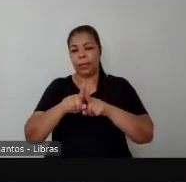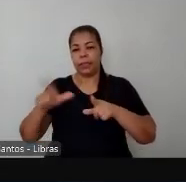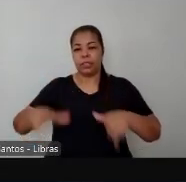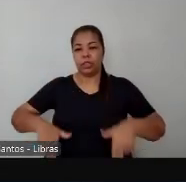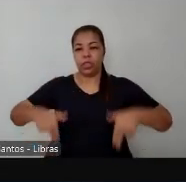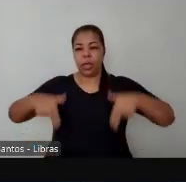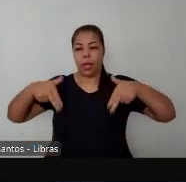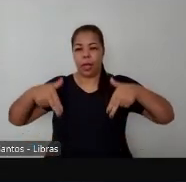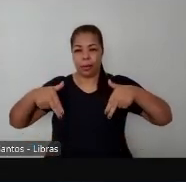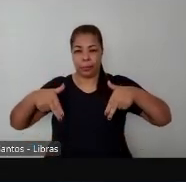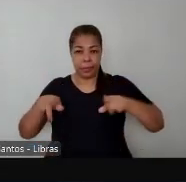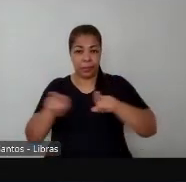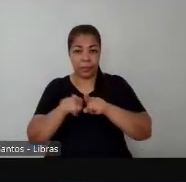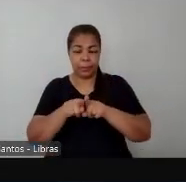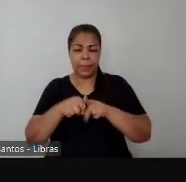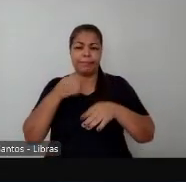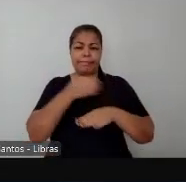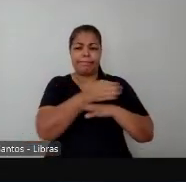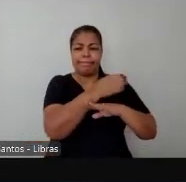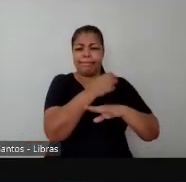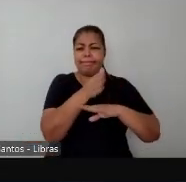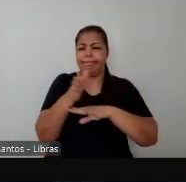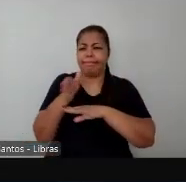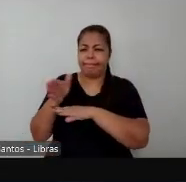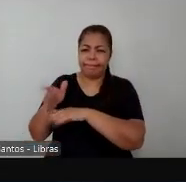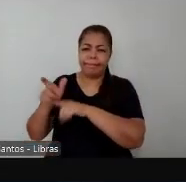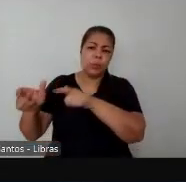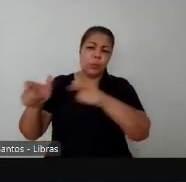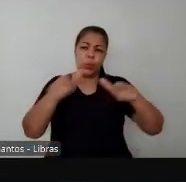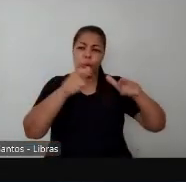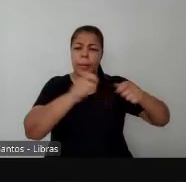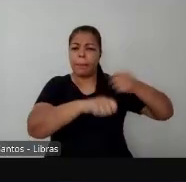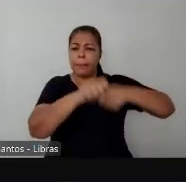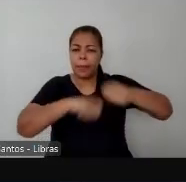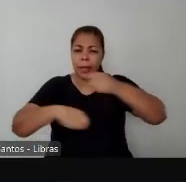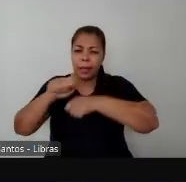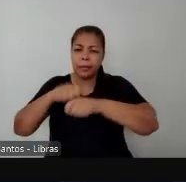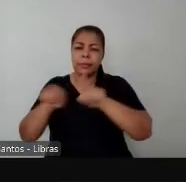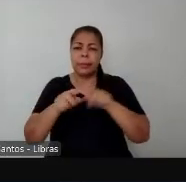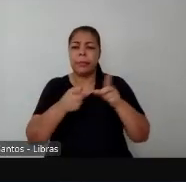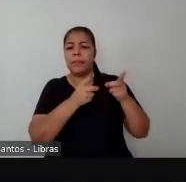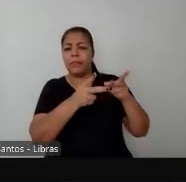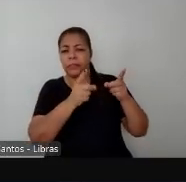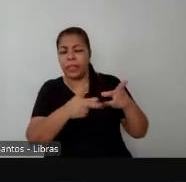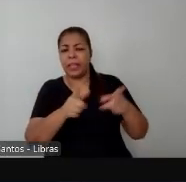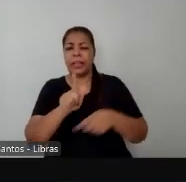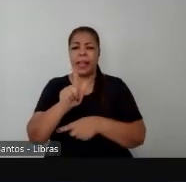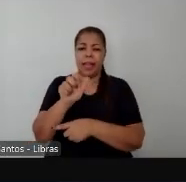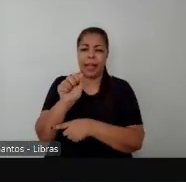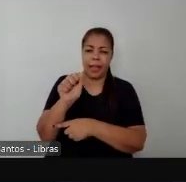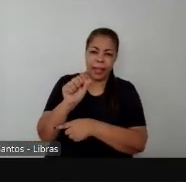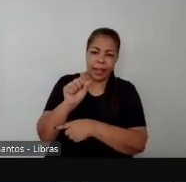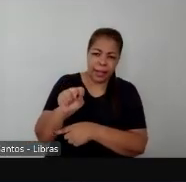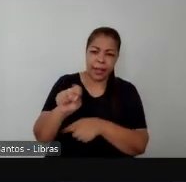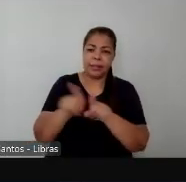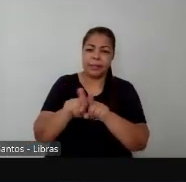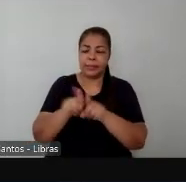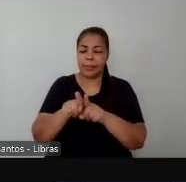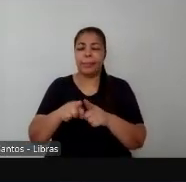locais organizarem vendas de gás de gato net e tudo mais e que você